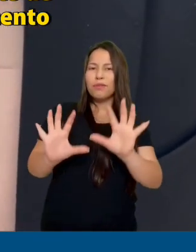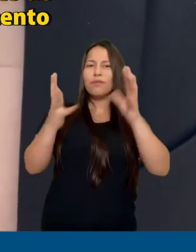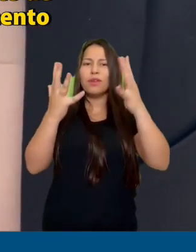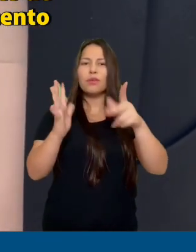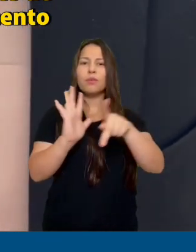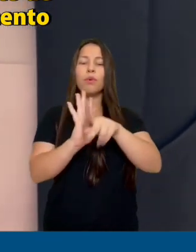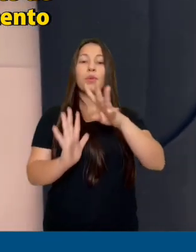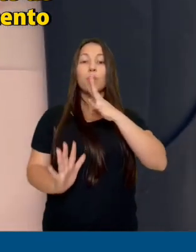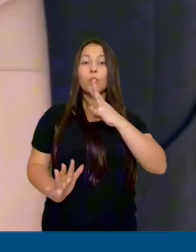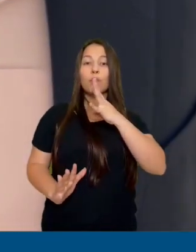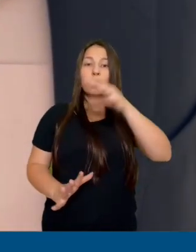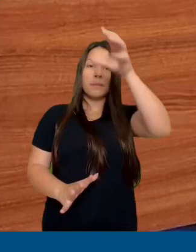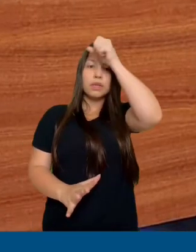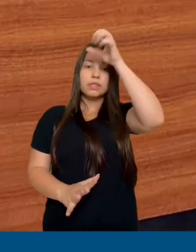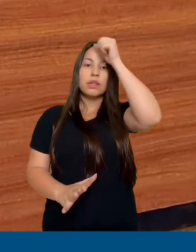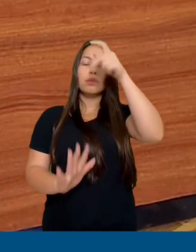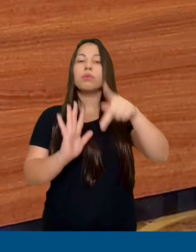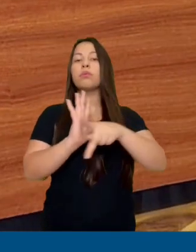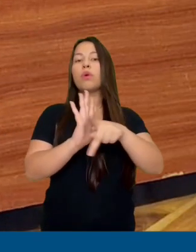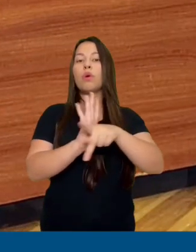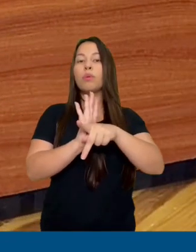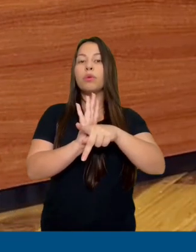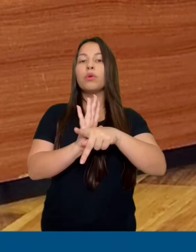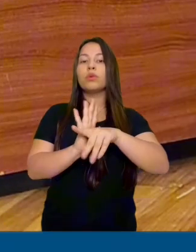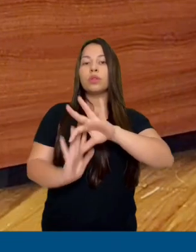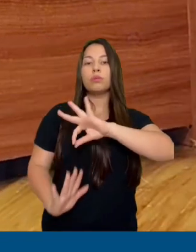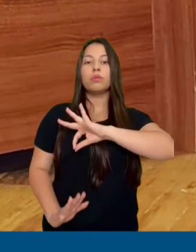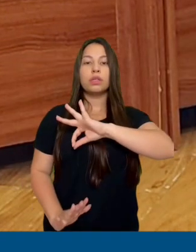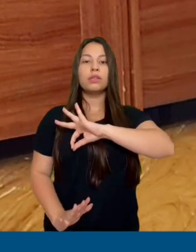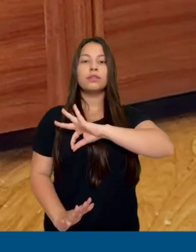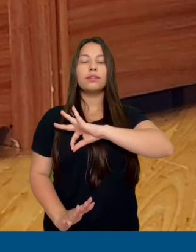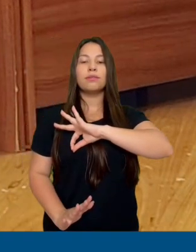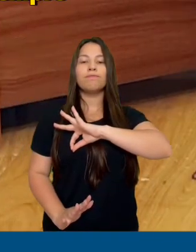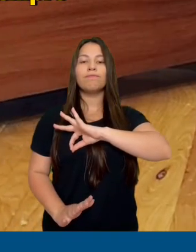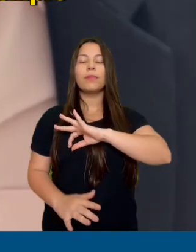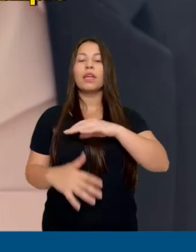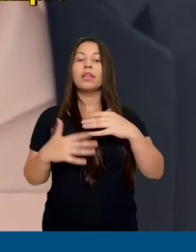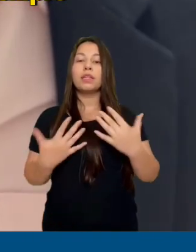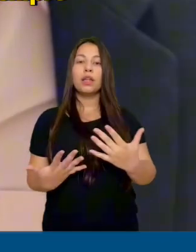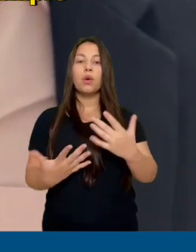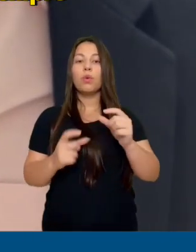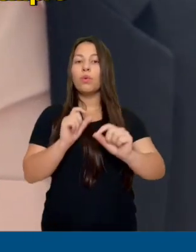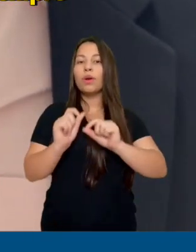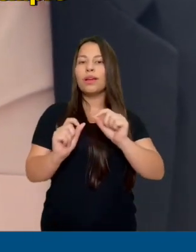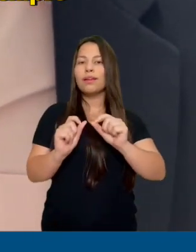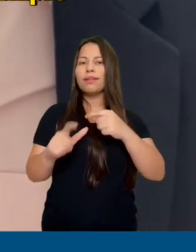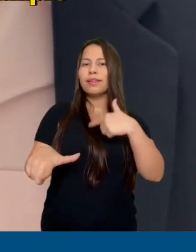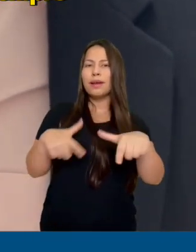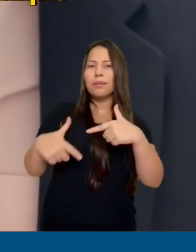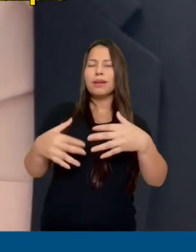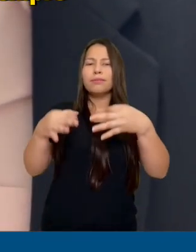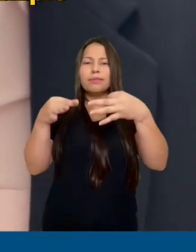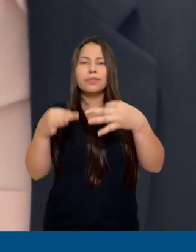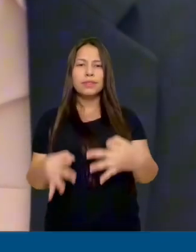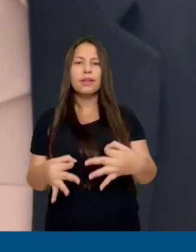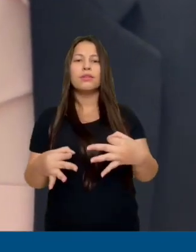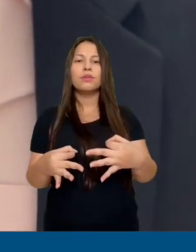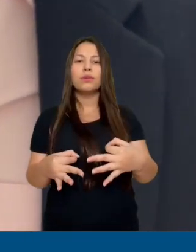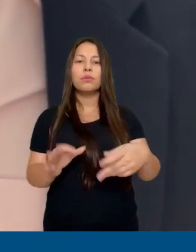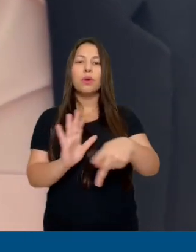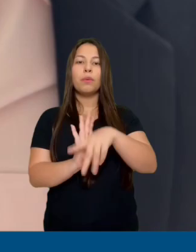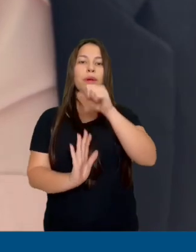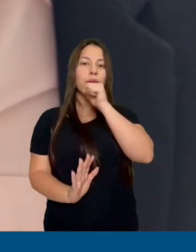promoção do conhecimento acerca das funções e atribuições da Guarda Municipal. De modo que ela preste sempre o melhor serviço